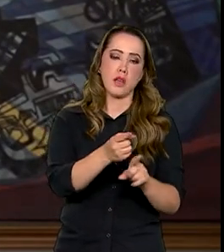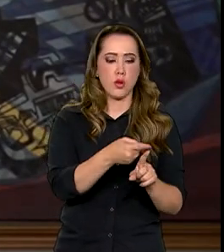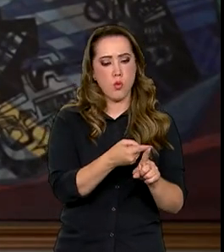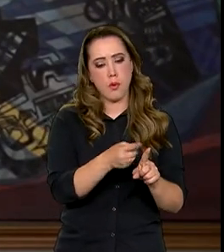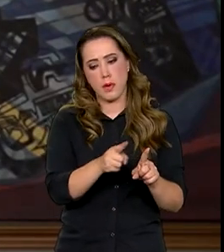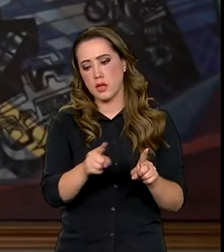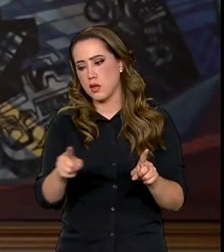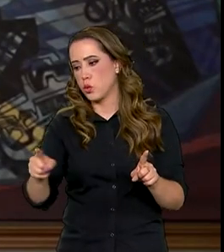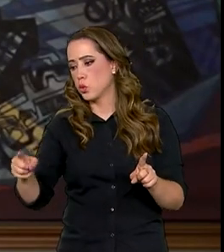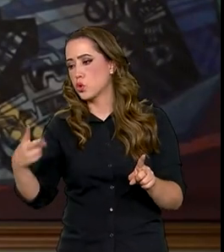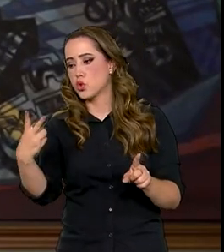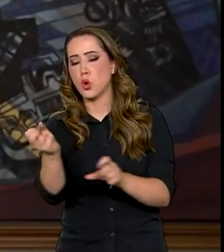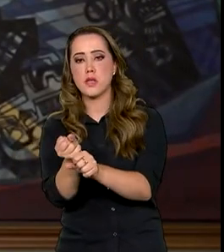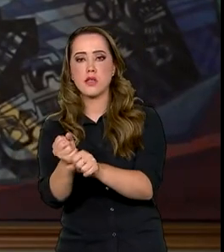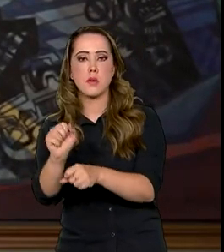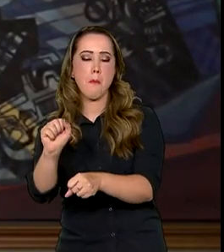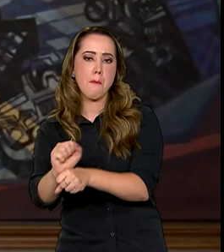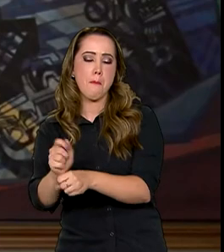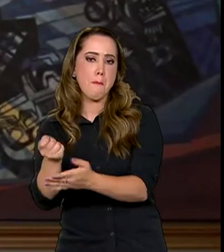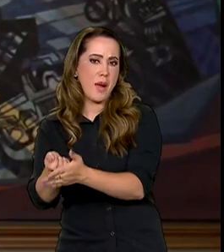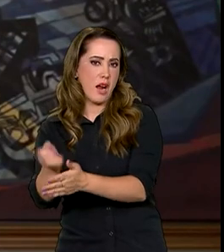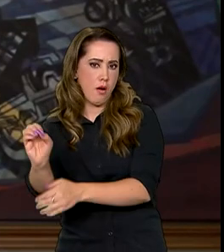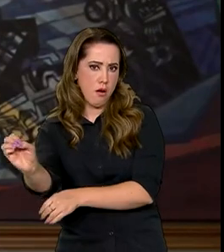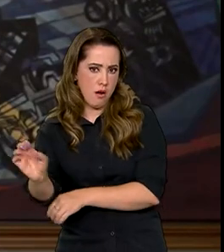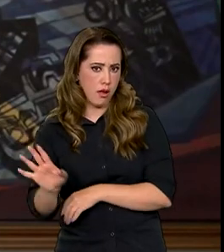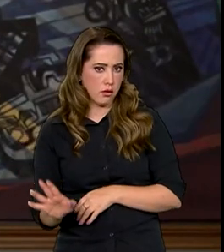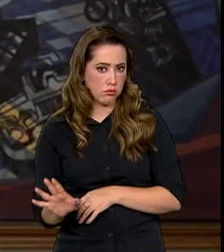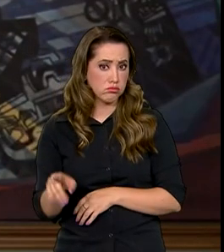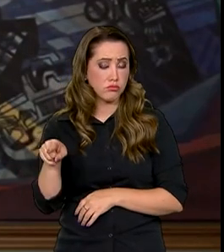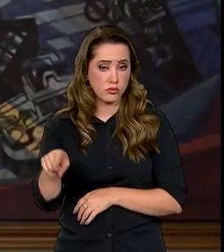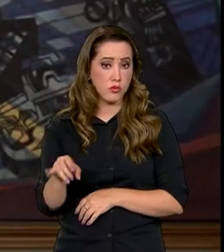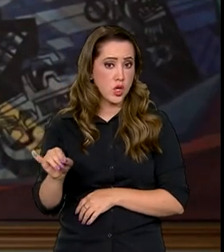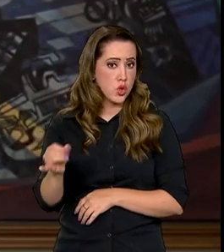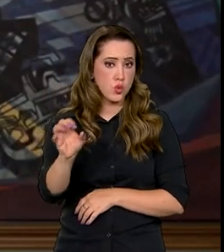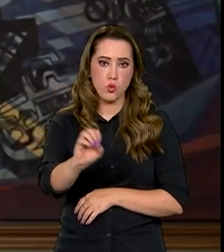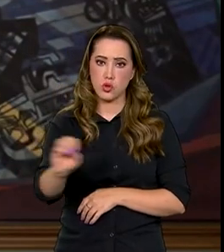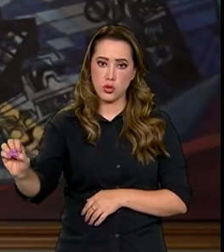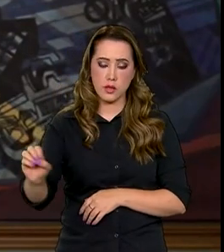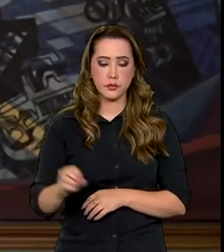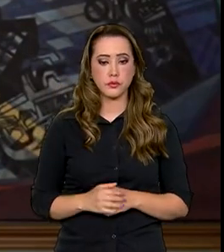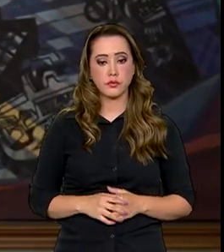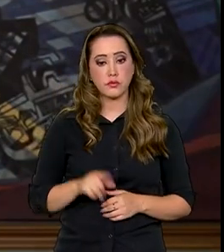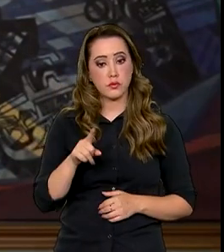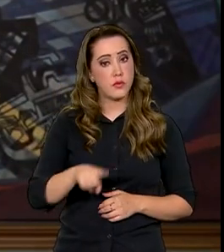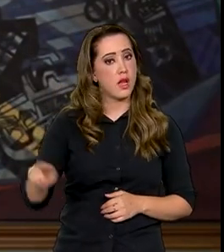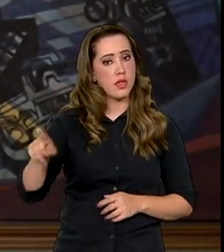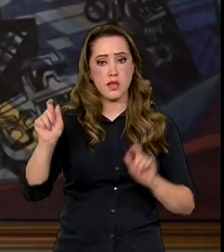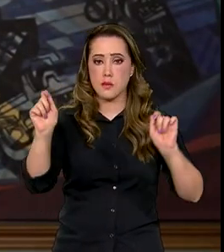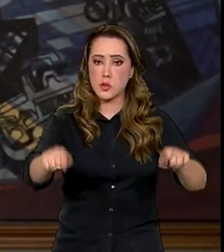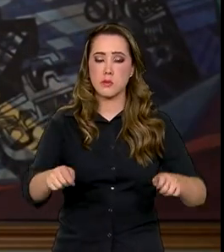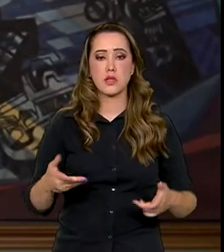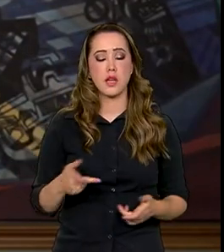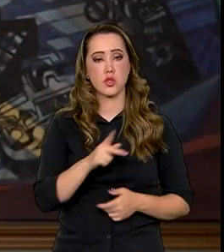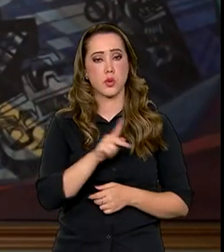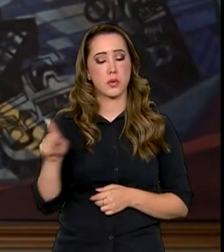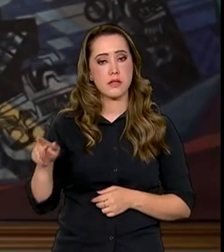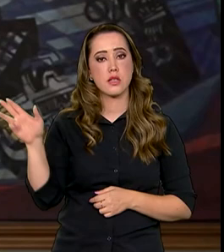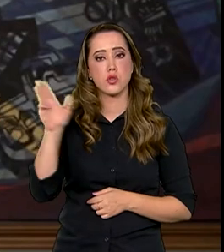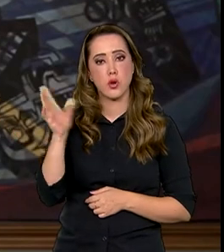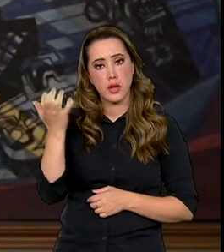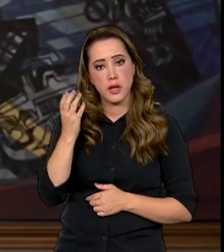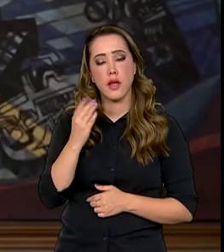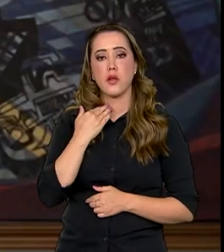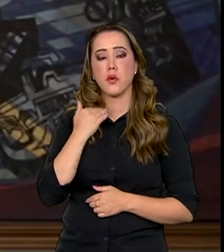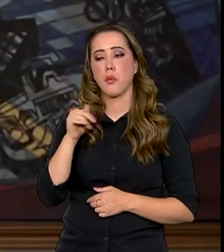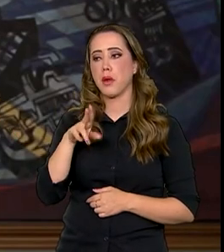anos, eles não vão pagar absolutamente nada. E juros, zero. É nessas condições que o presidente Lula quer que